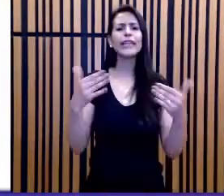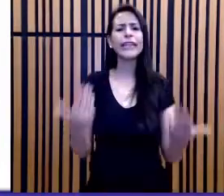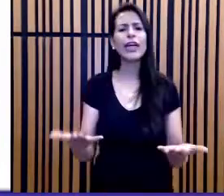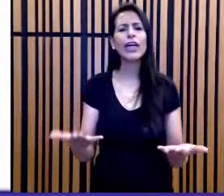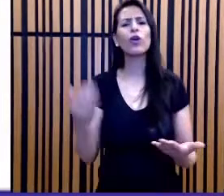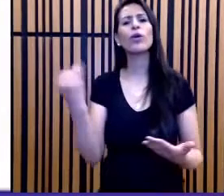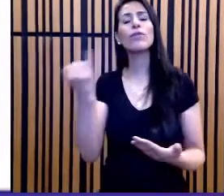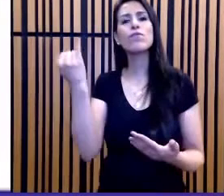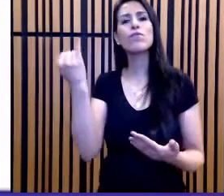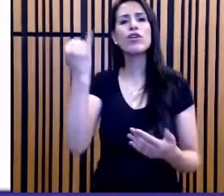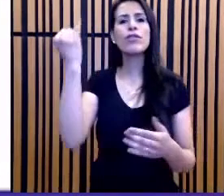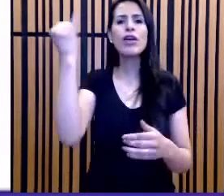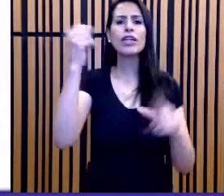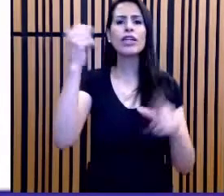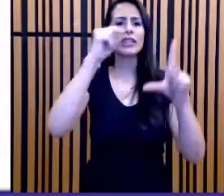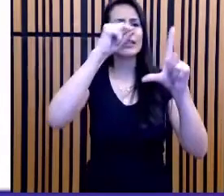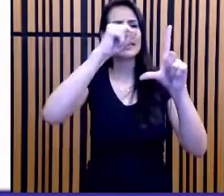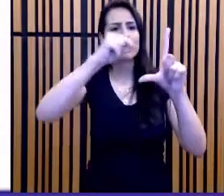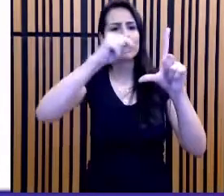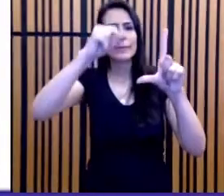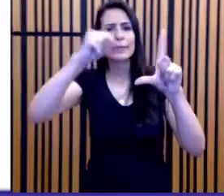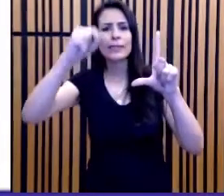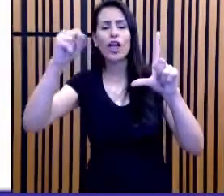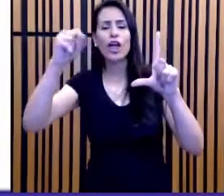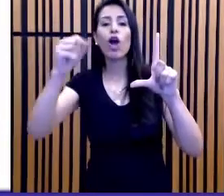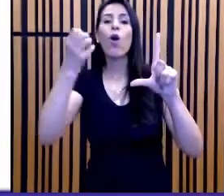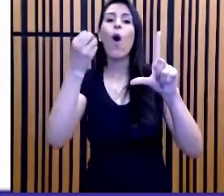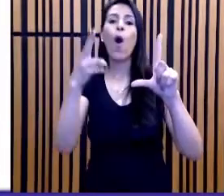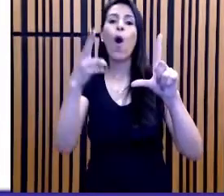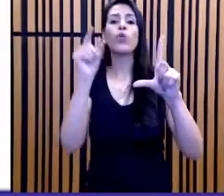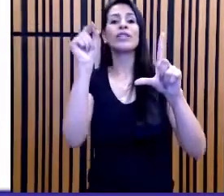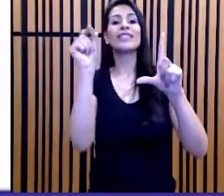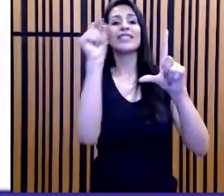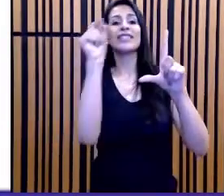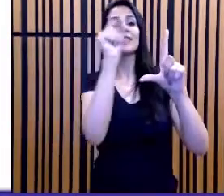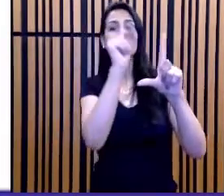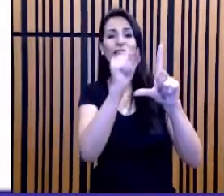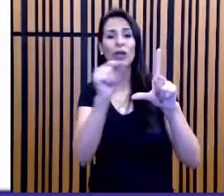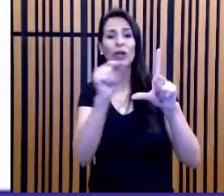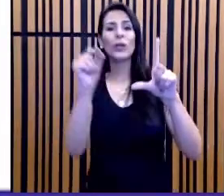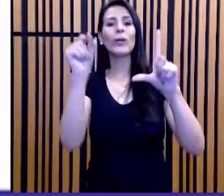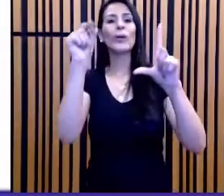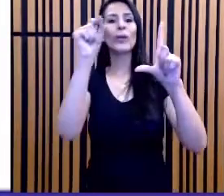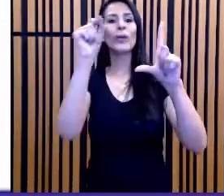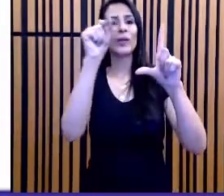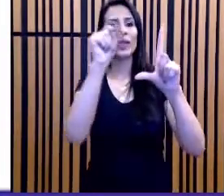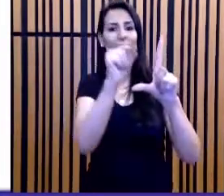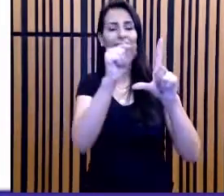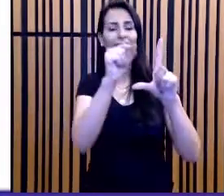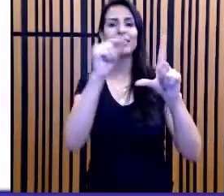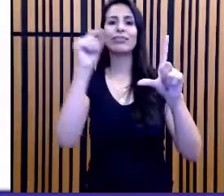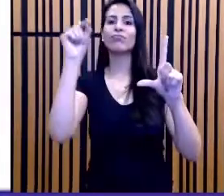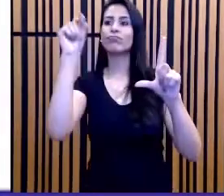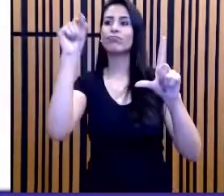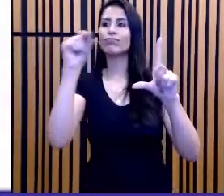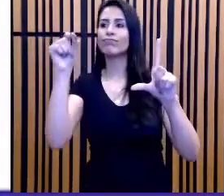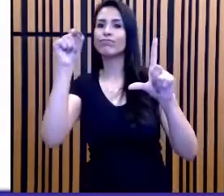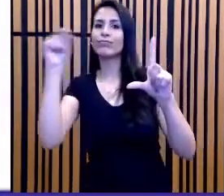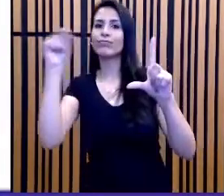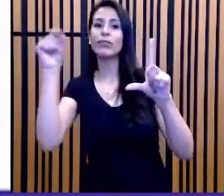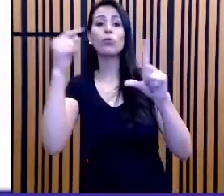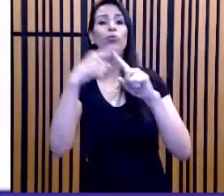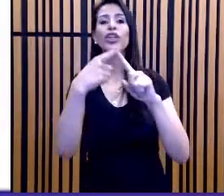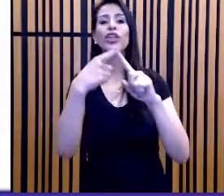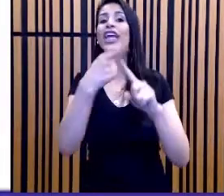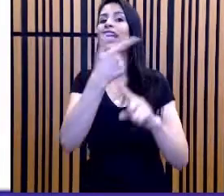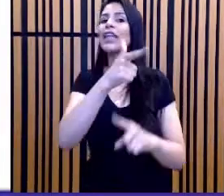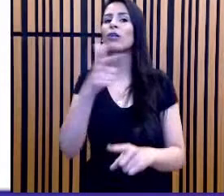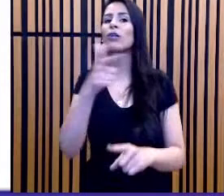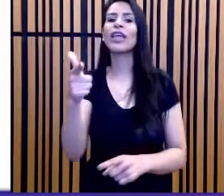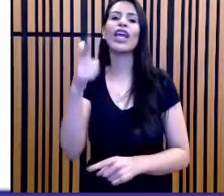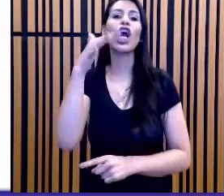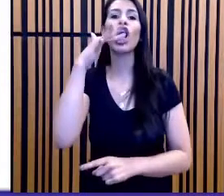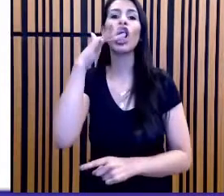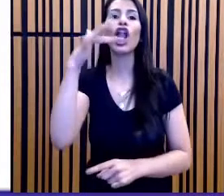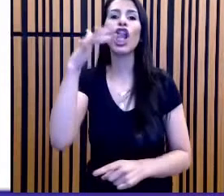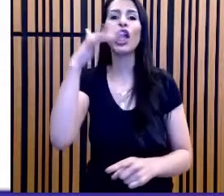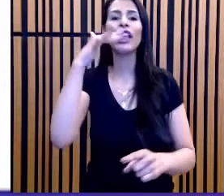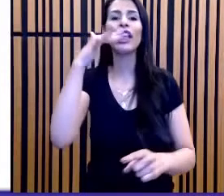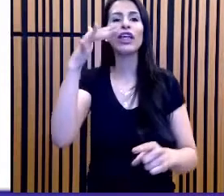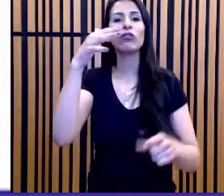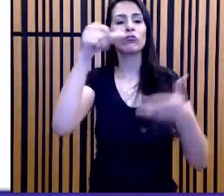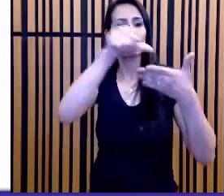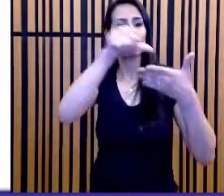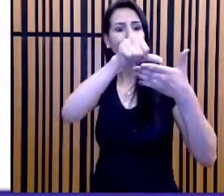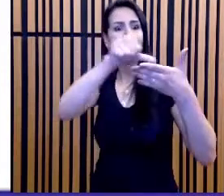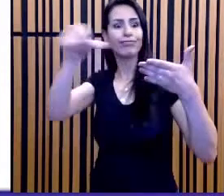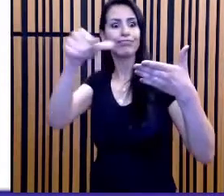ou de circular e colocar uma flechinha na lateral, porque você, naturalmente, não vai ter um marca-texto. Seria ótimo se nós pudéssemos usar um